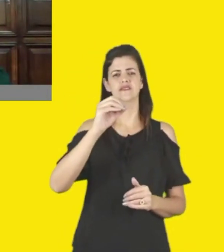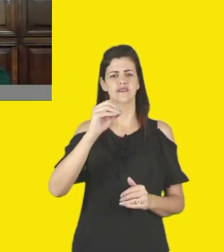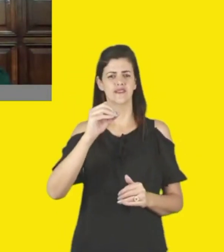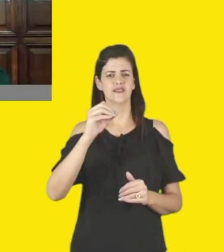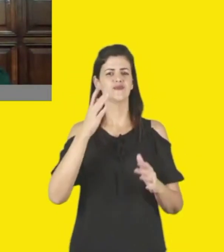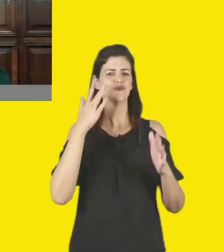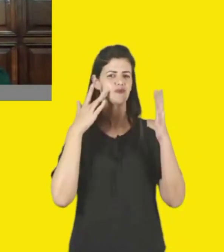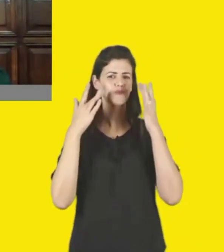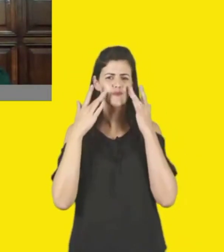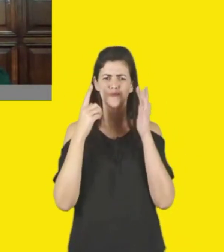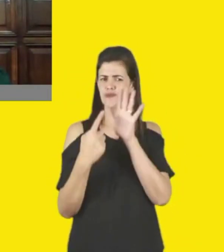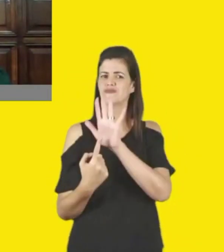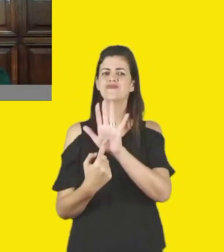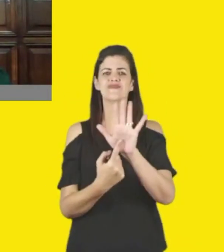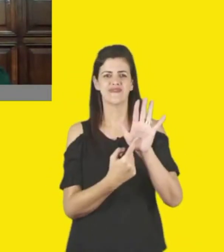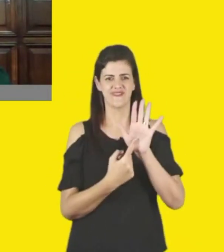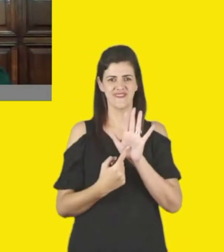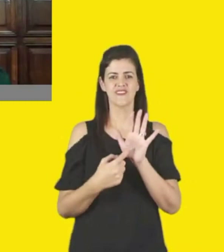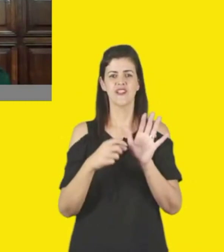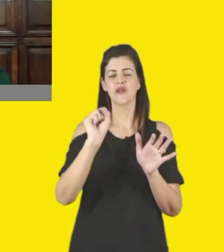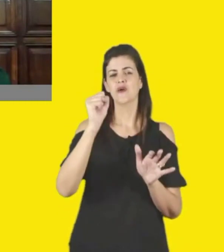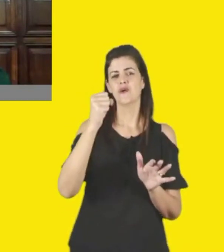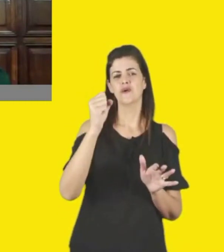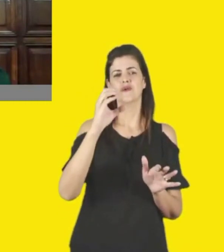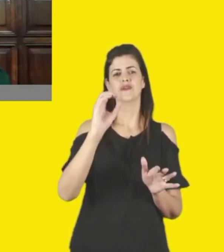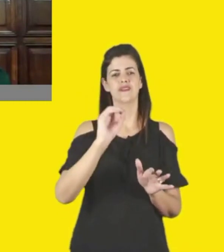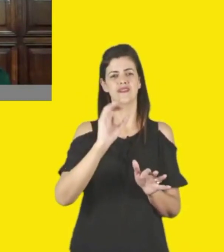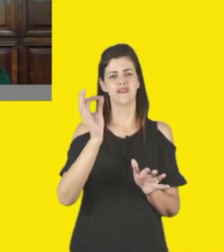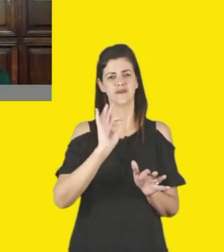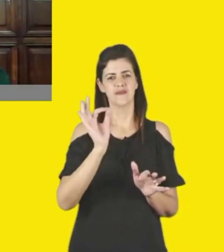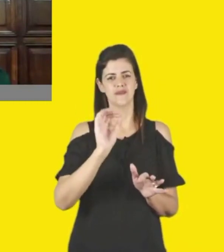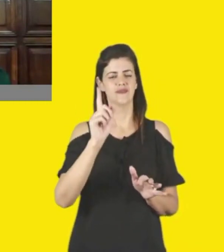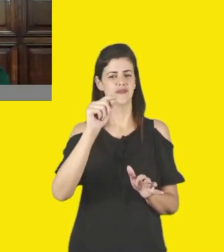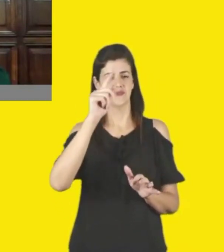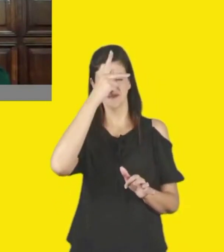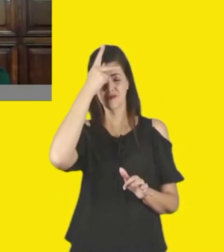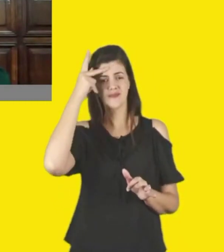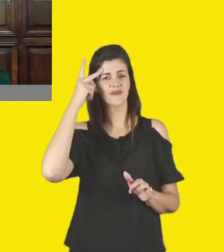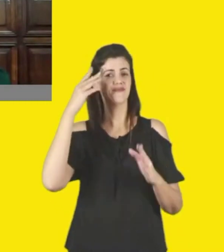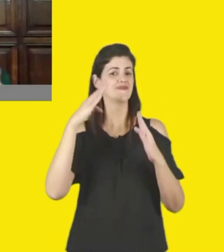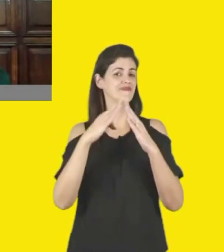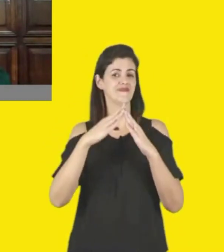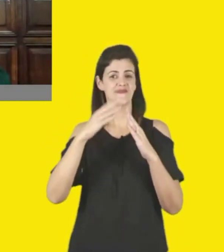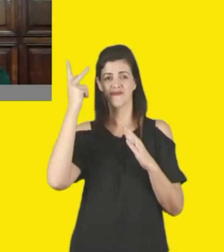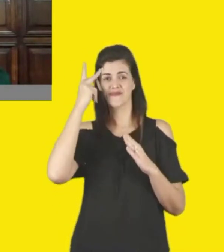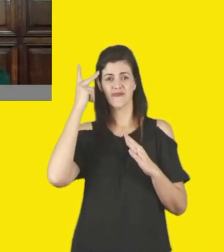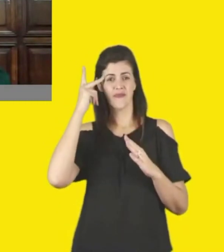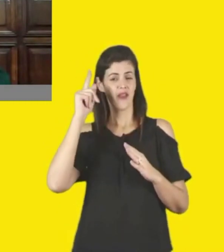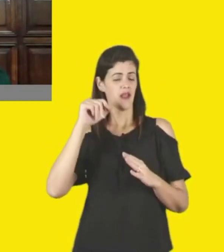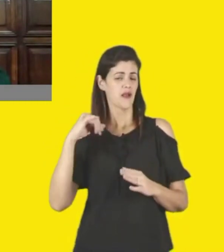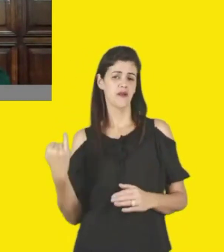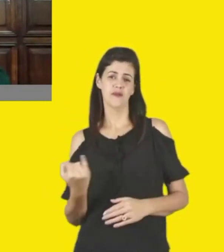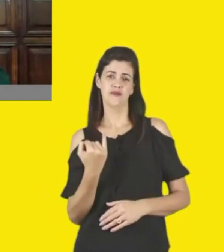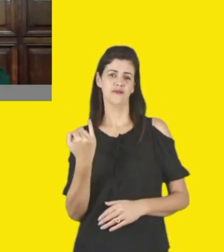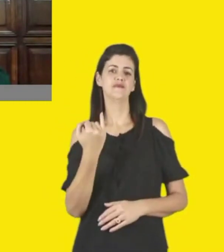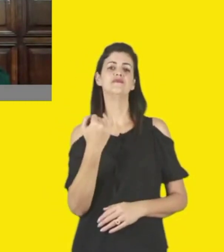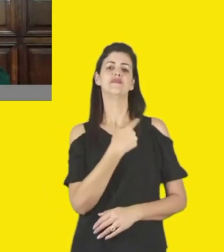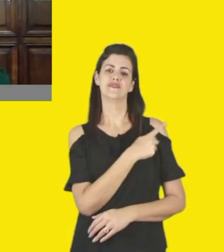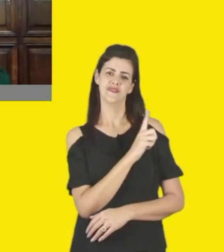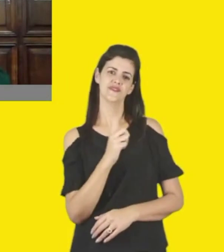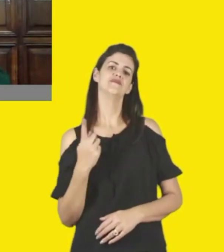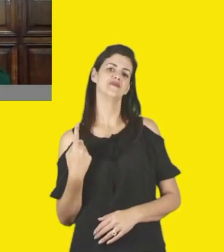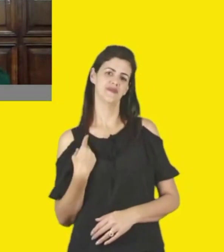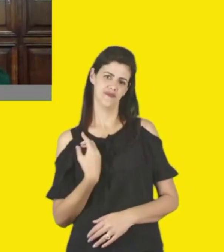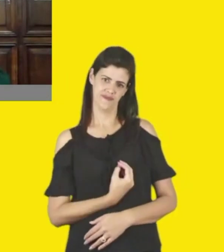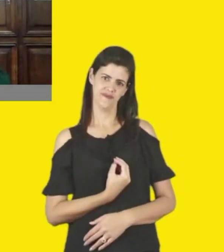% sendo paulistas, isso é muito importante para nós, a gente vem aí desde o primeiro dia em que